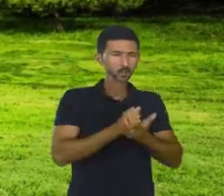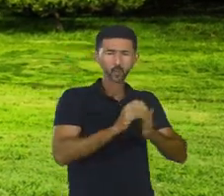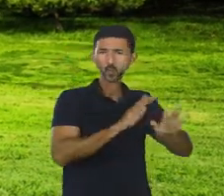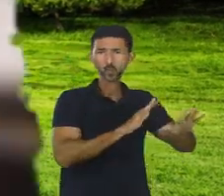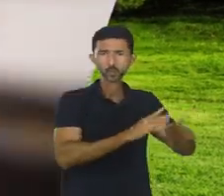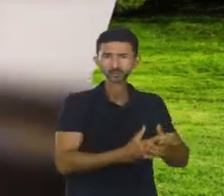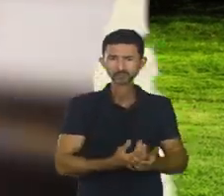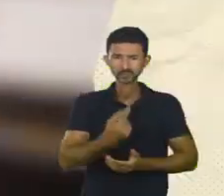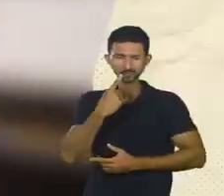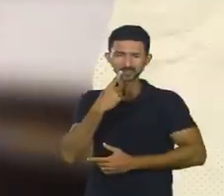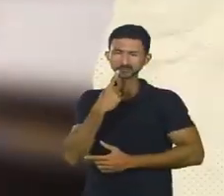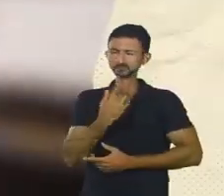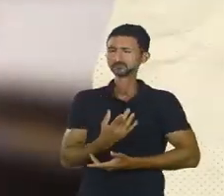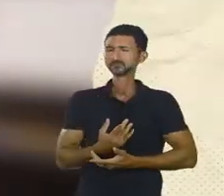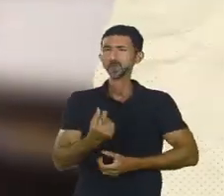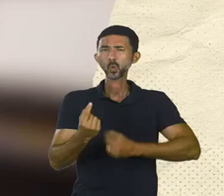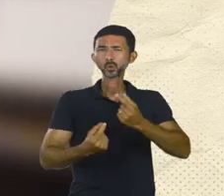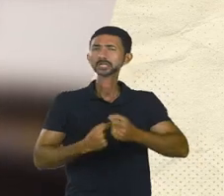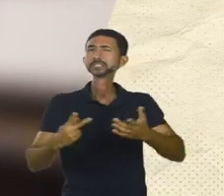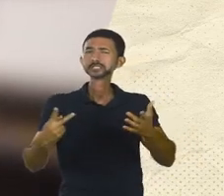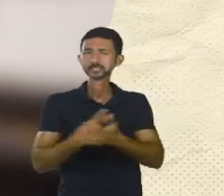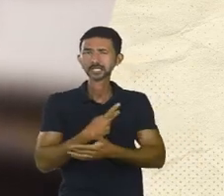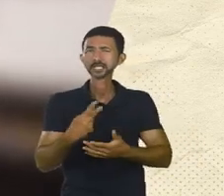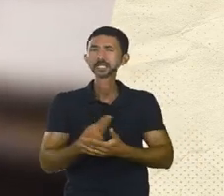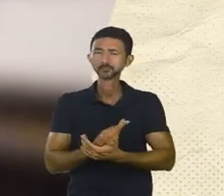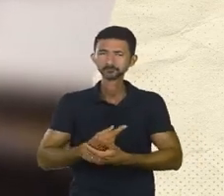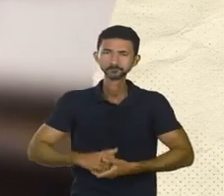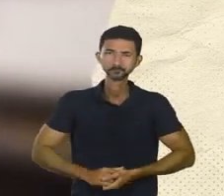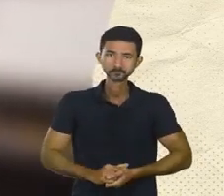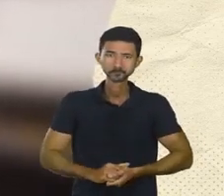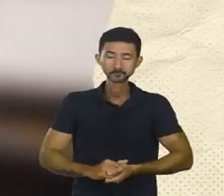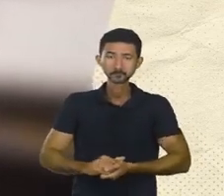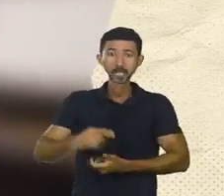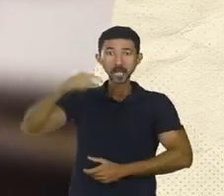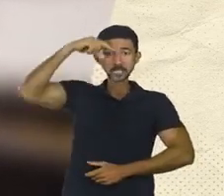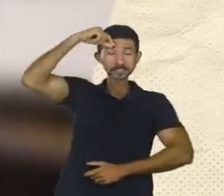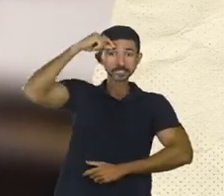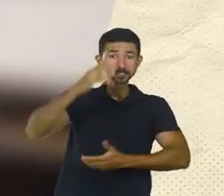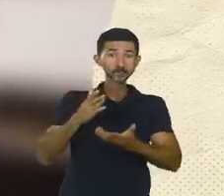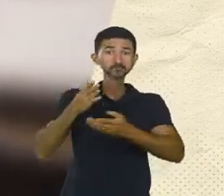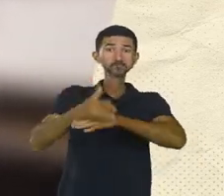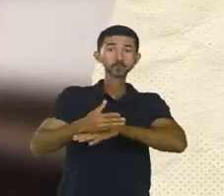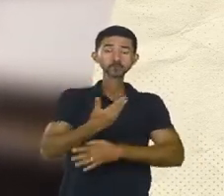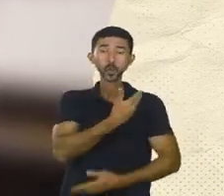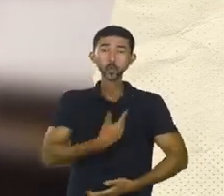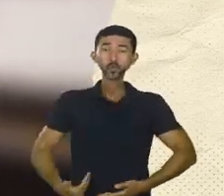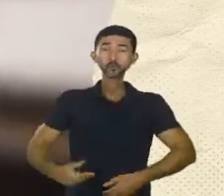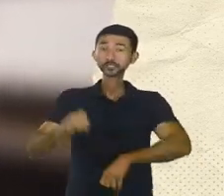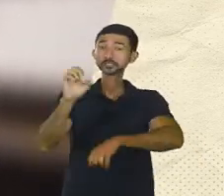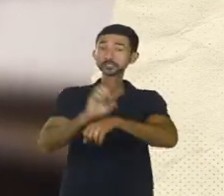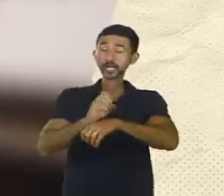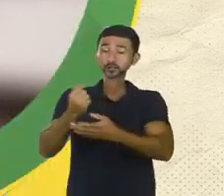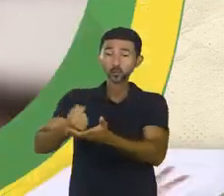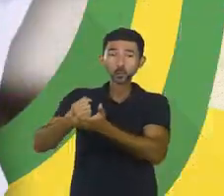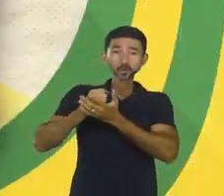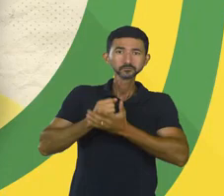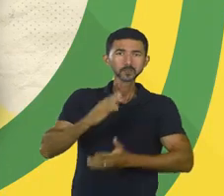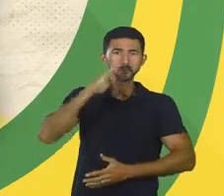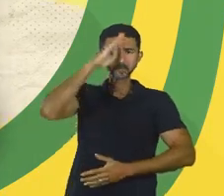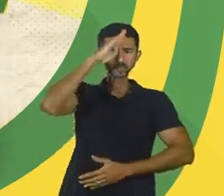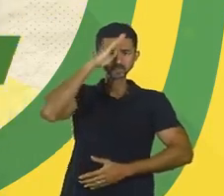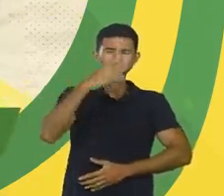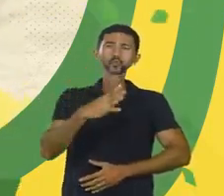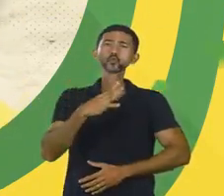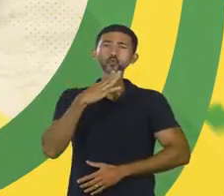Zequinha nem tava mais apoiando este governo, já tava meio desconfiado que tinha coisa errada nesse corre. Foi quando o Zequinha decidiu se lançar ao governo do Pará com apoio de